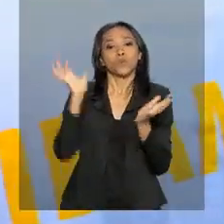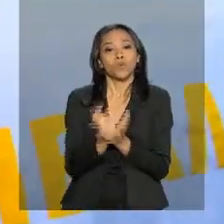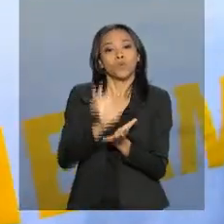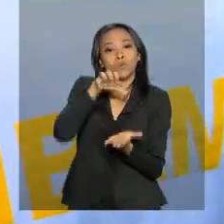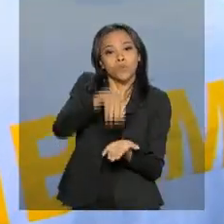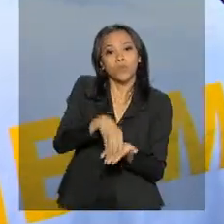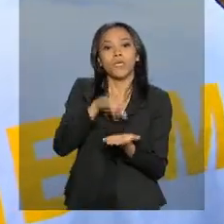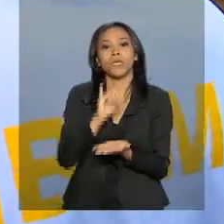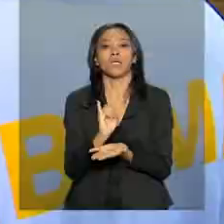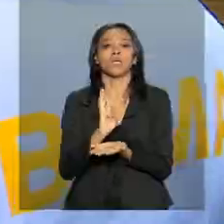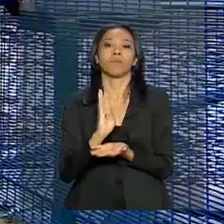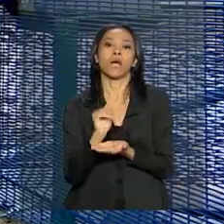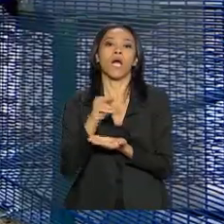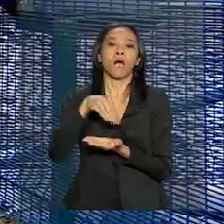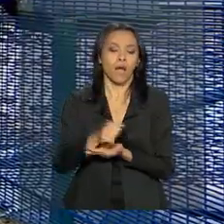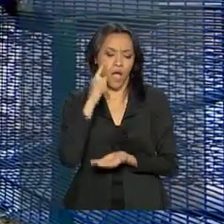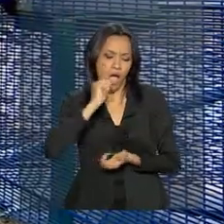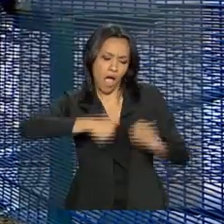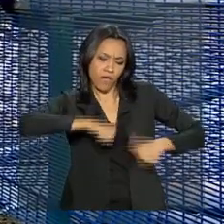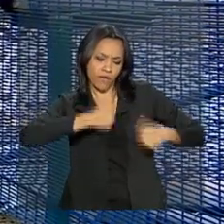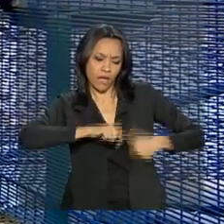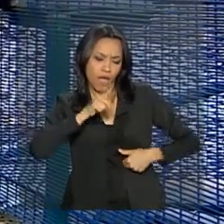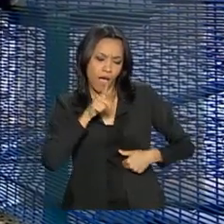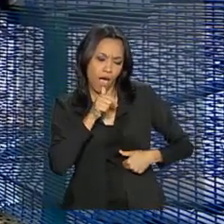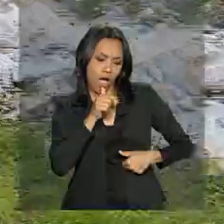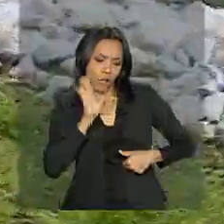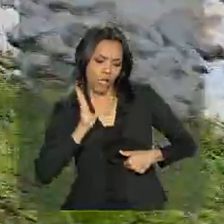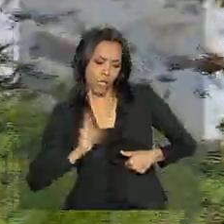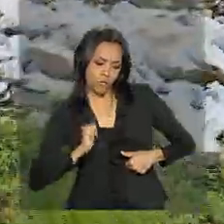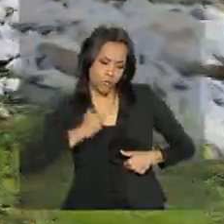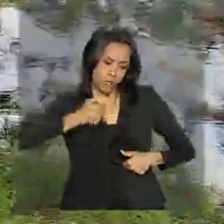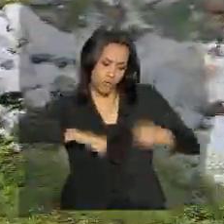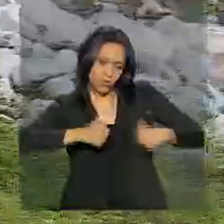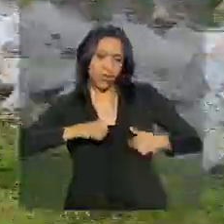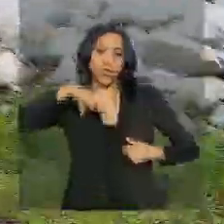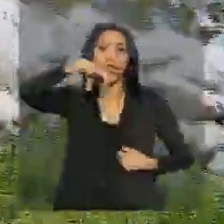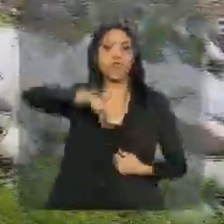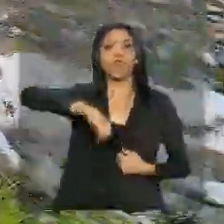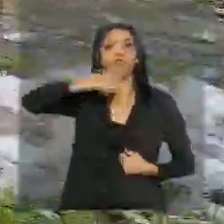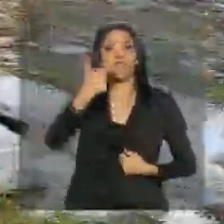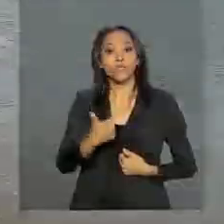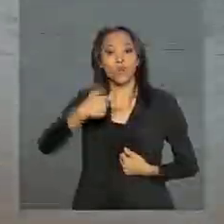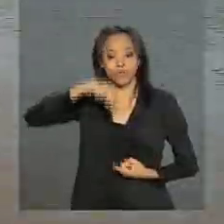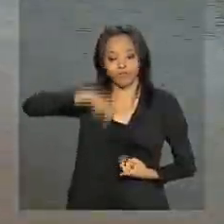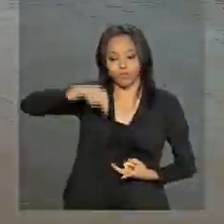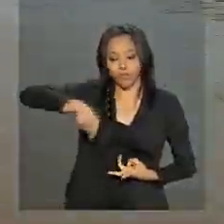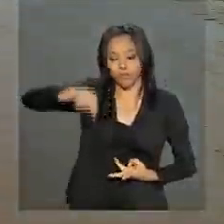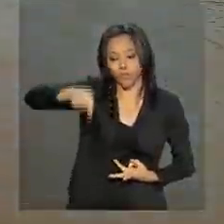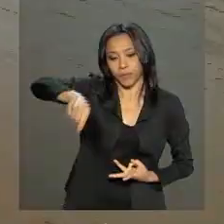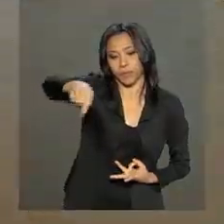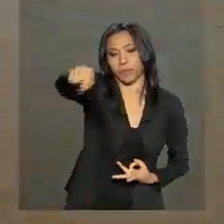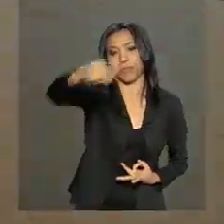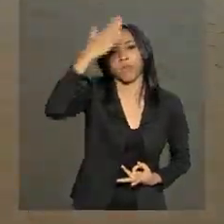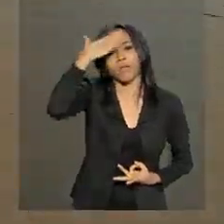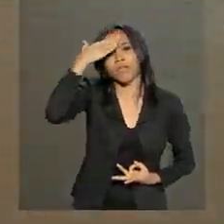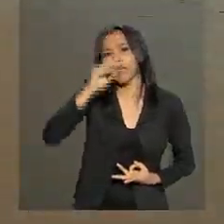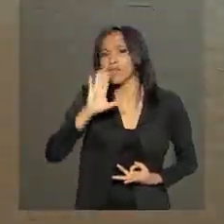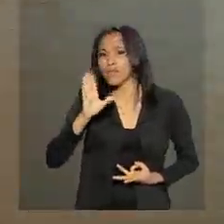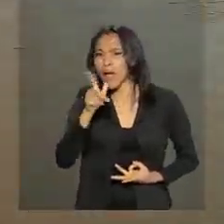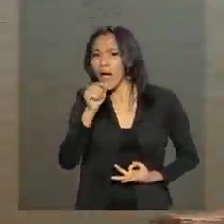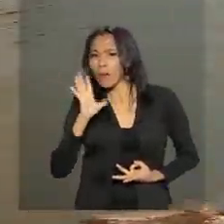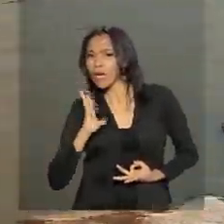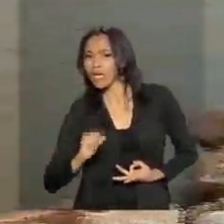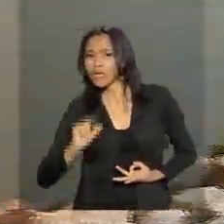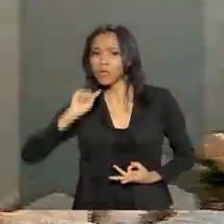por acompanhar a qualidade da água. São 92 pontos de coleta de dados ao longo de toda a bacia do Rio Doce.